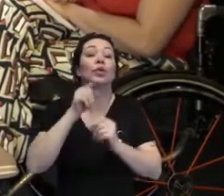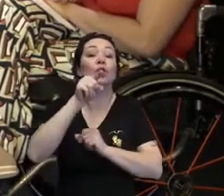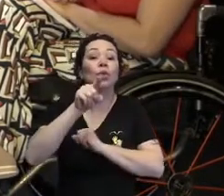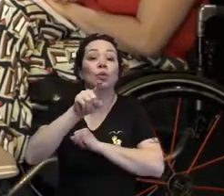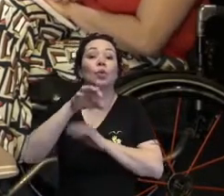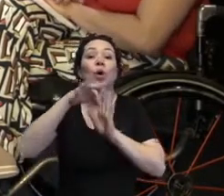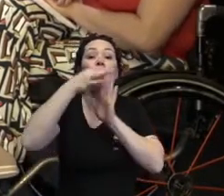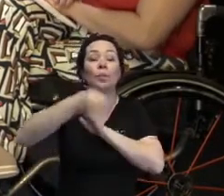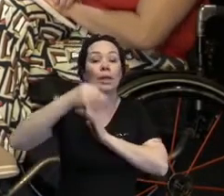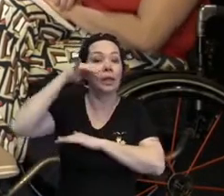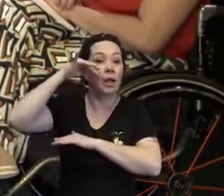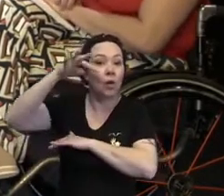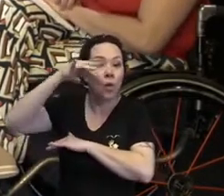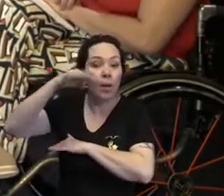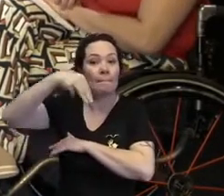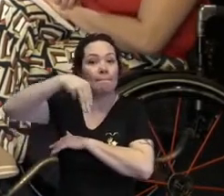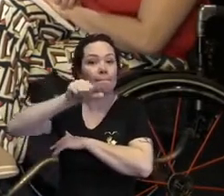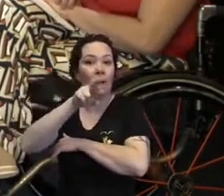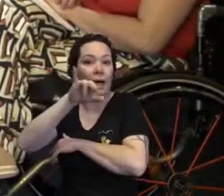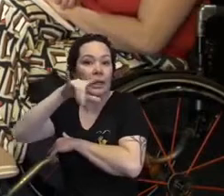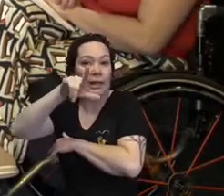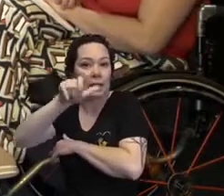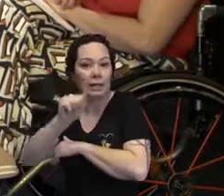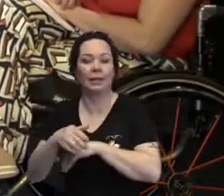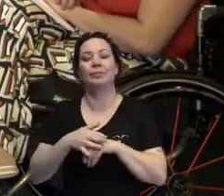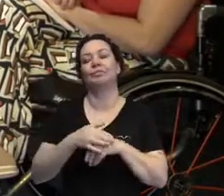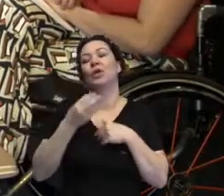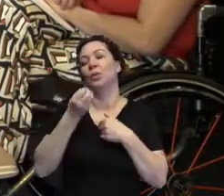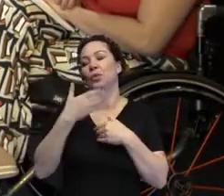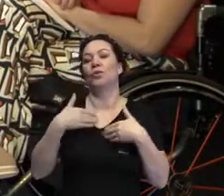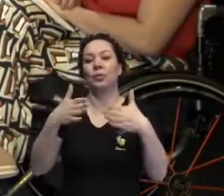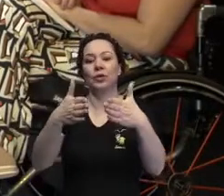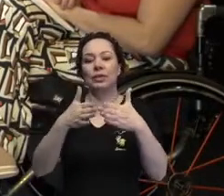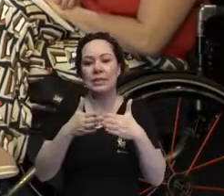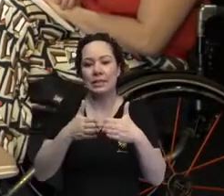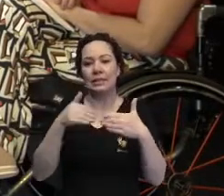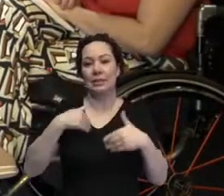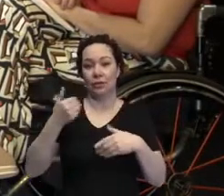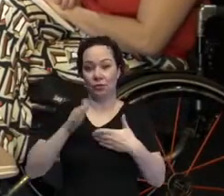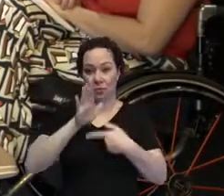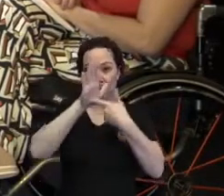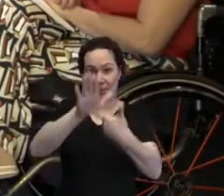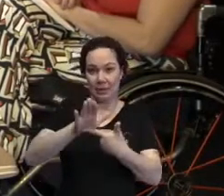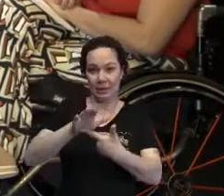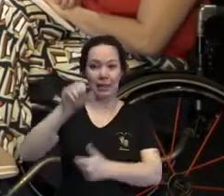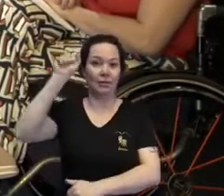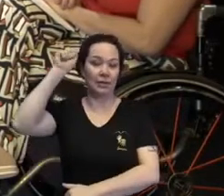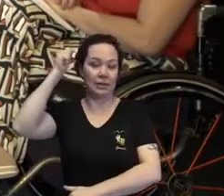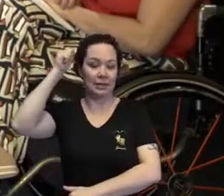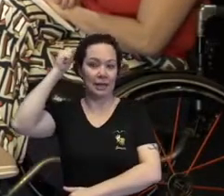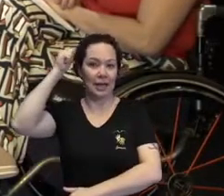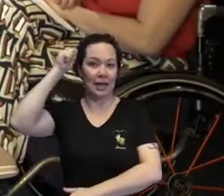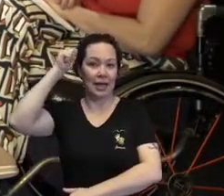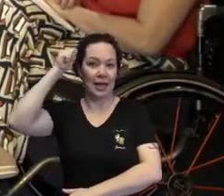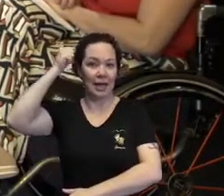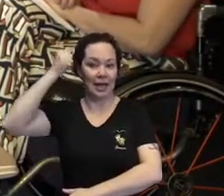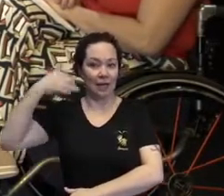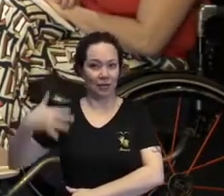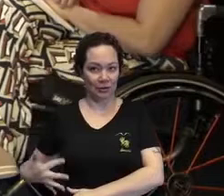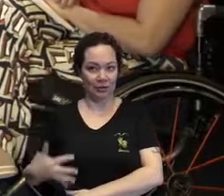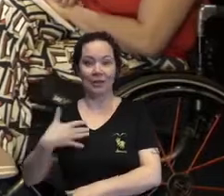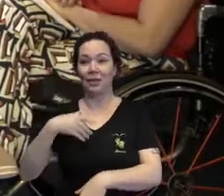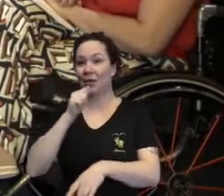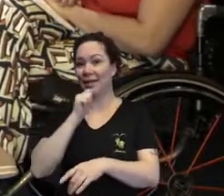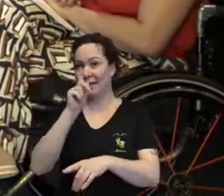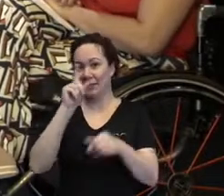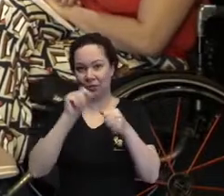acontecer? Legal, Alex. Eu vou pedir licença, antes de responder, para me apresentar e fazer a minha autodescrição, que eu ainda